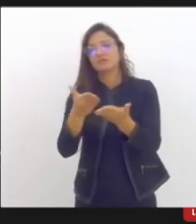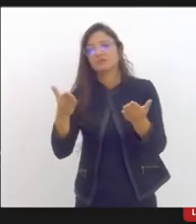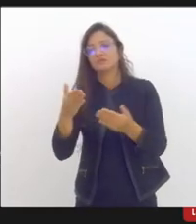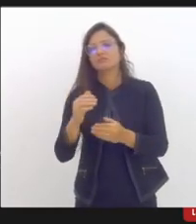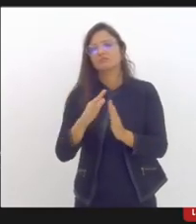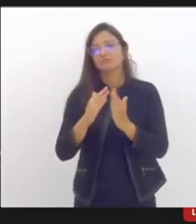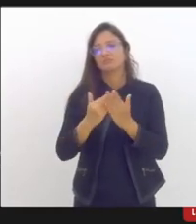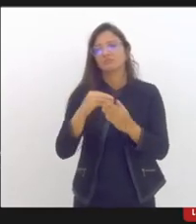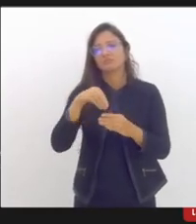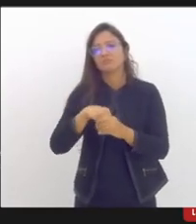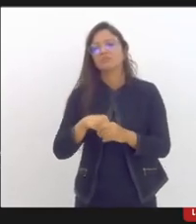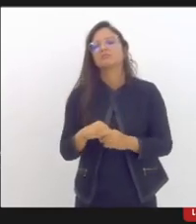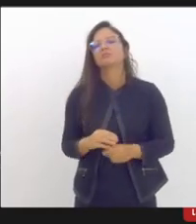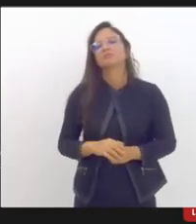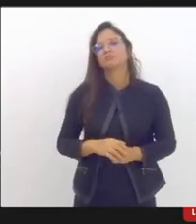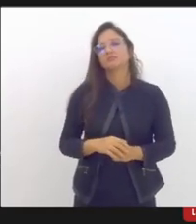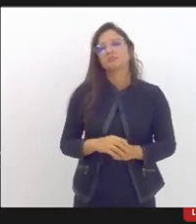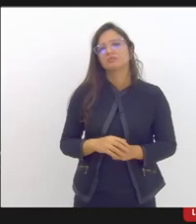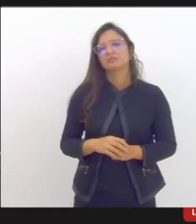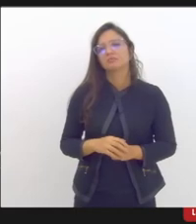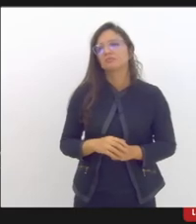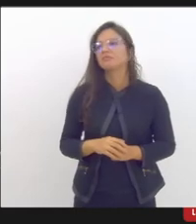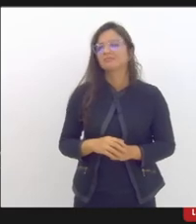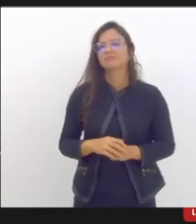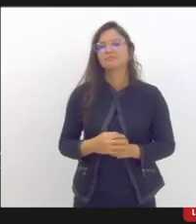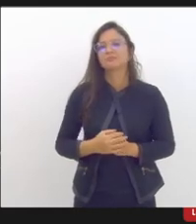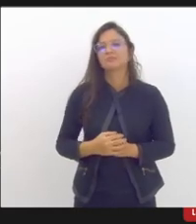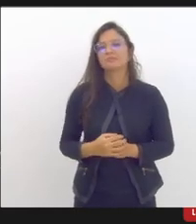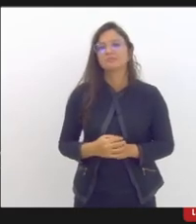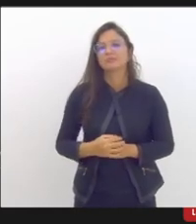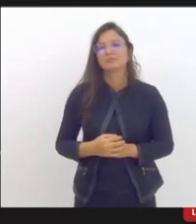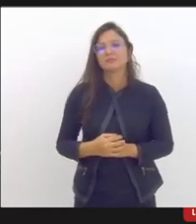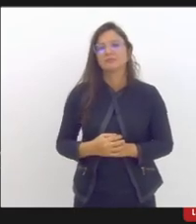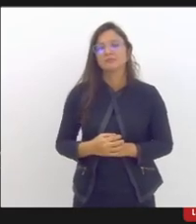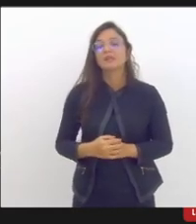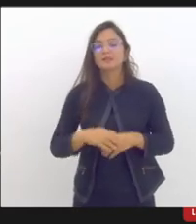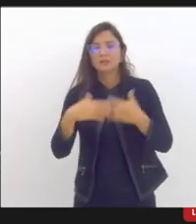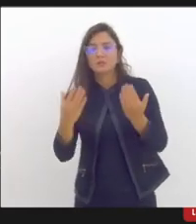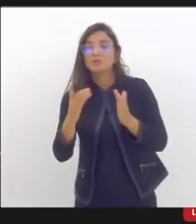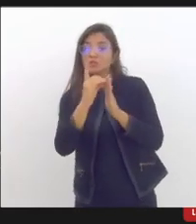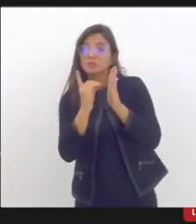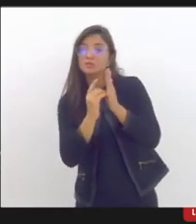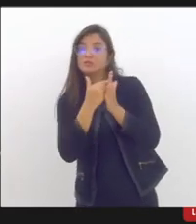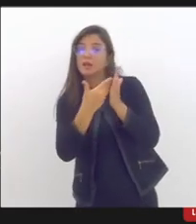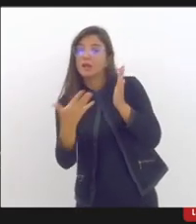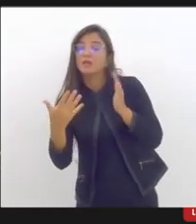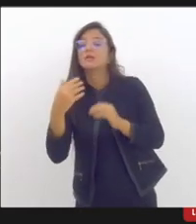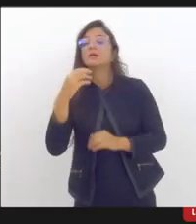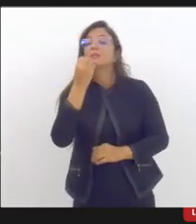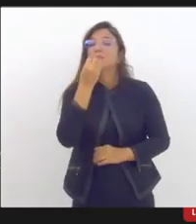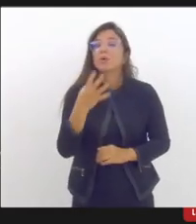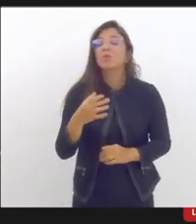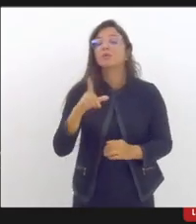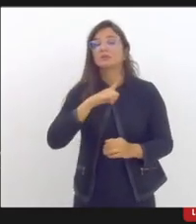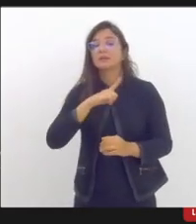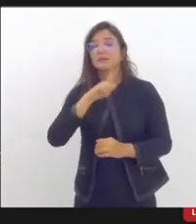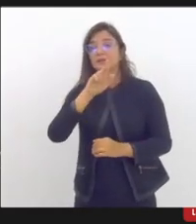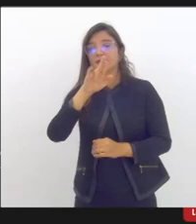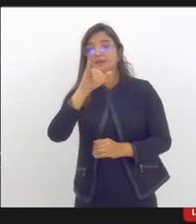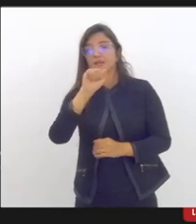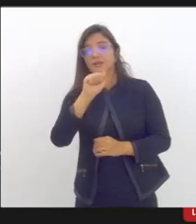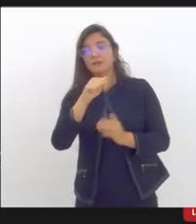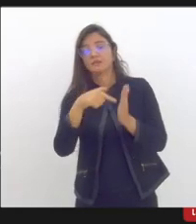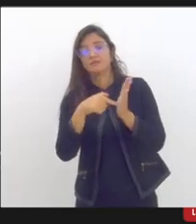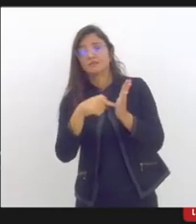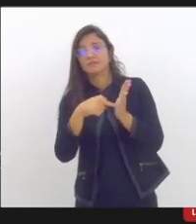sistemática. E com essas diretrizes, a gente também elaborou um guia, um guia que a